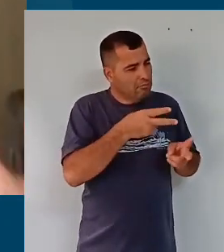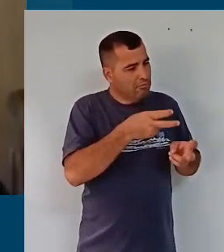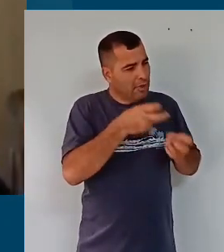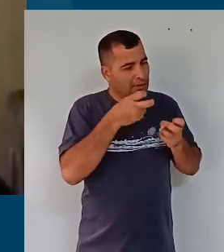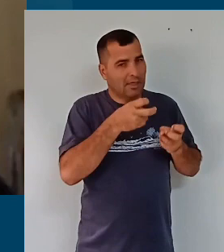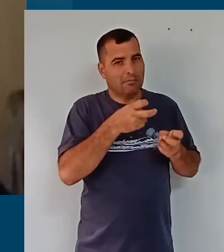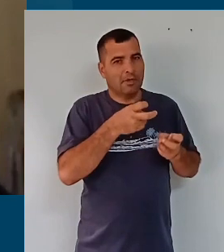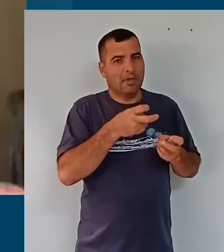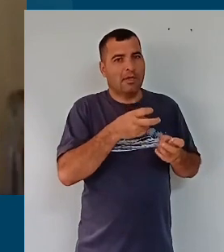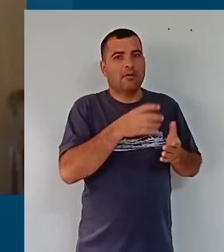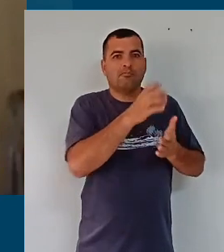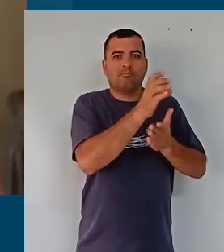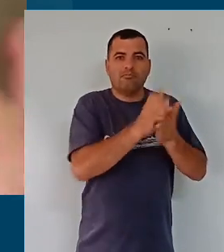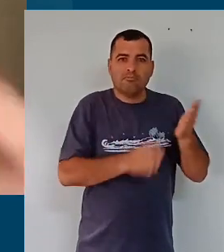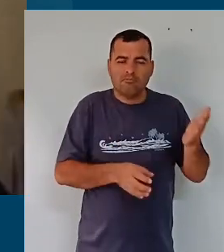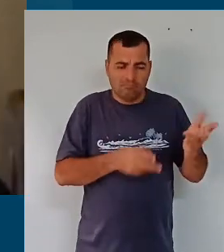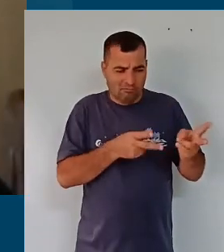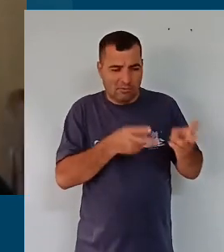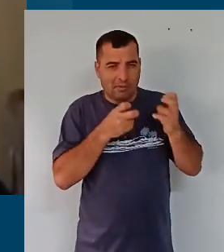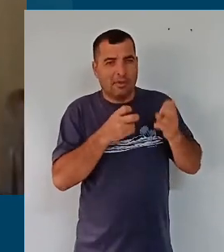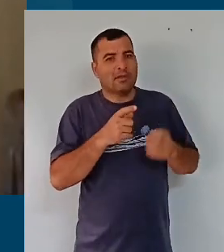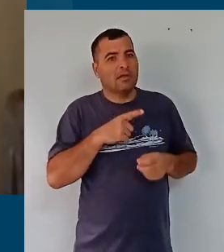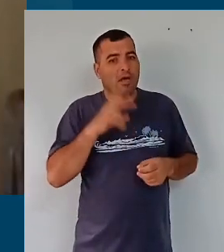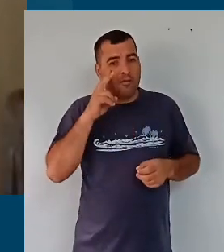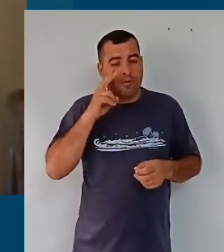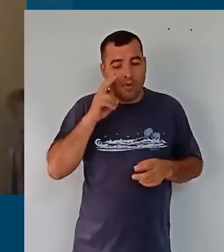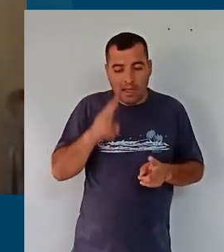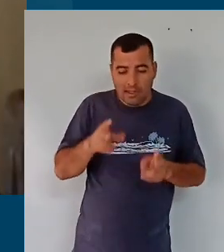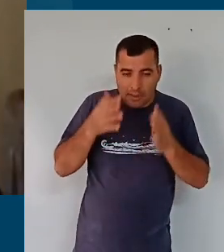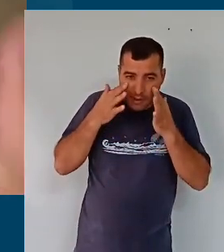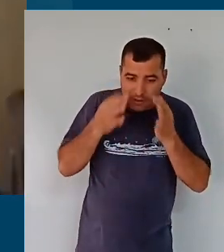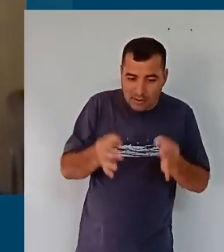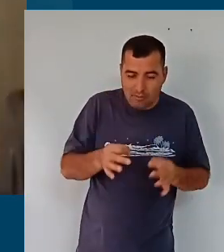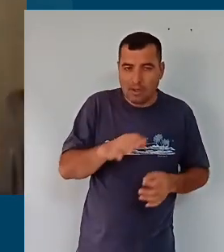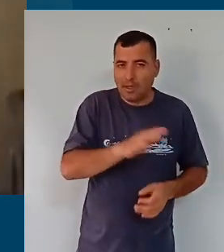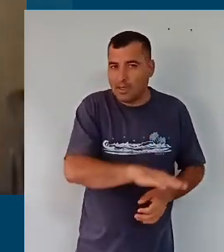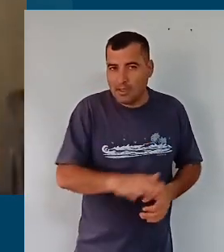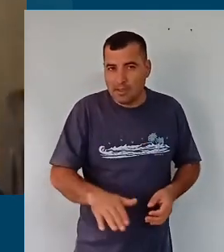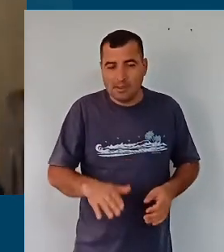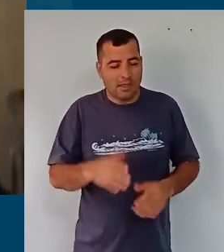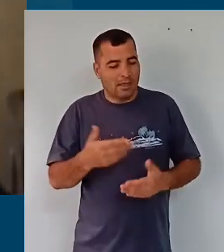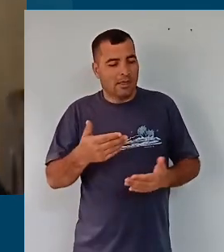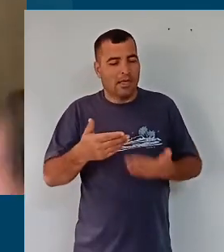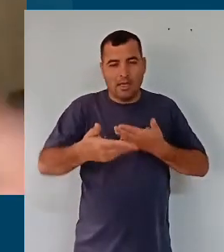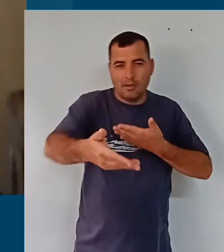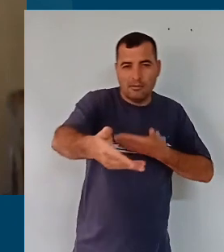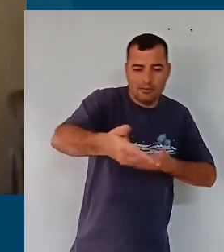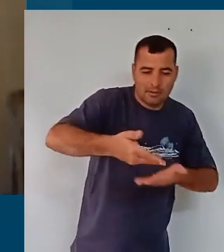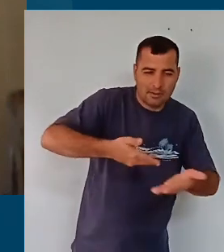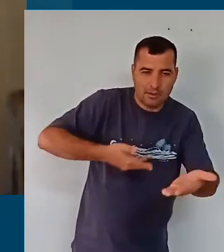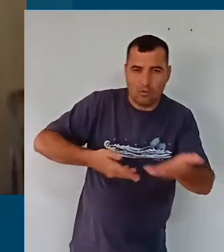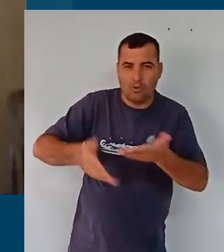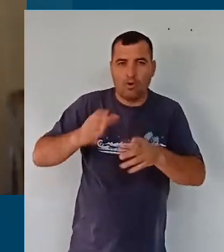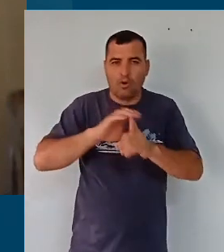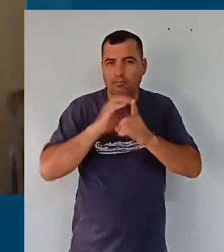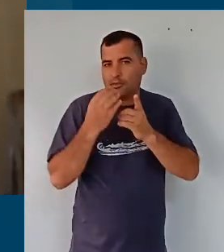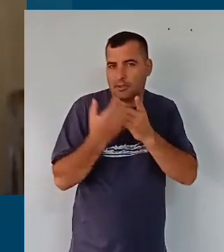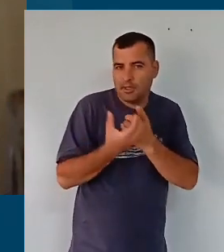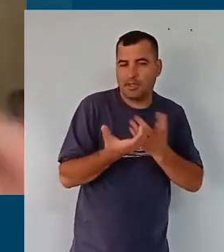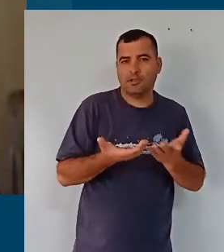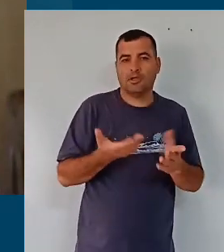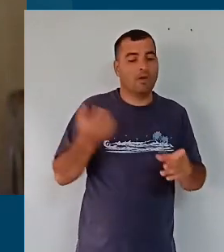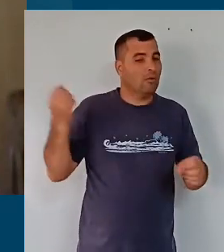olhar para as nossas práticas, olhar para as nossas crianças, olhar para a relação que a escola tem com a comunidade